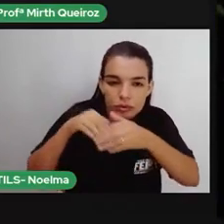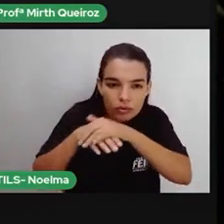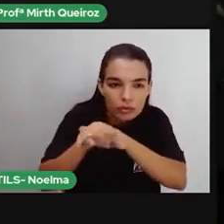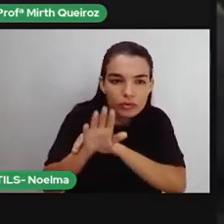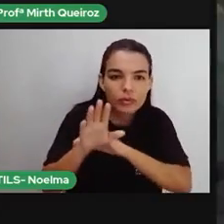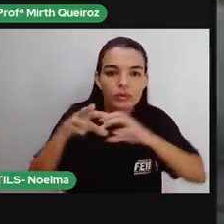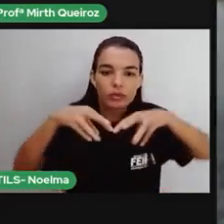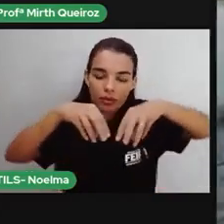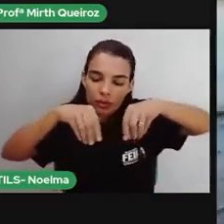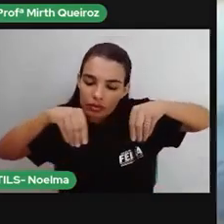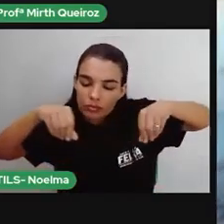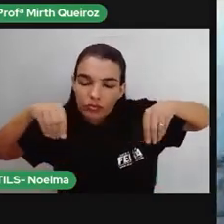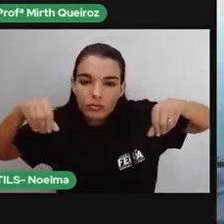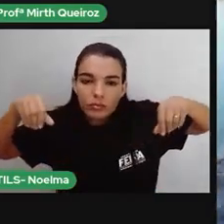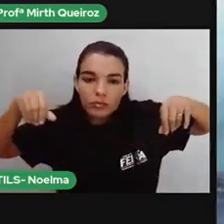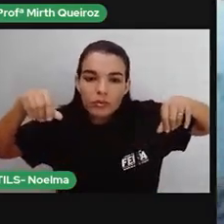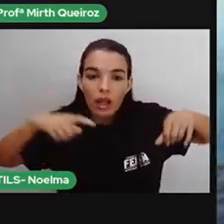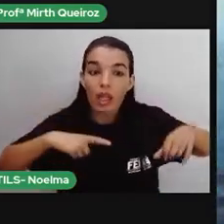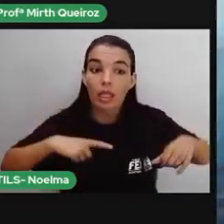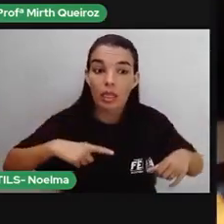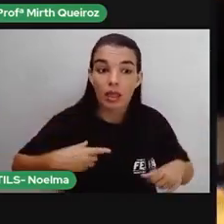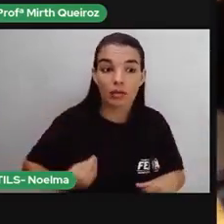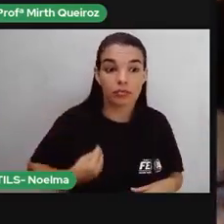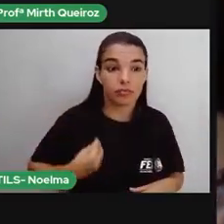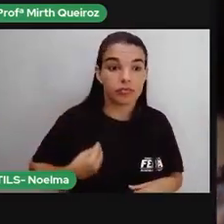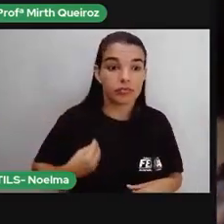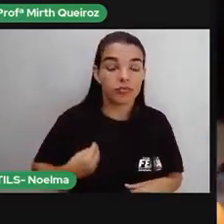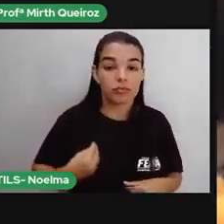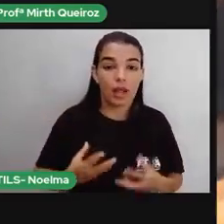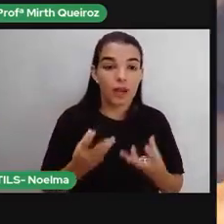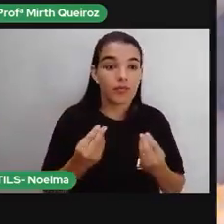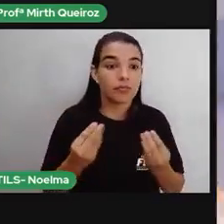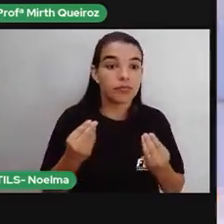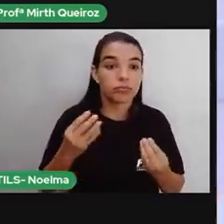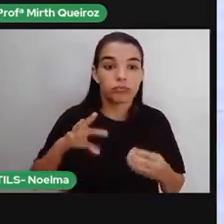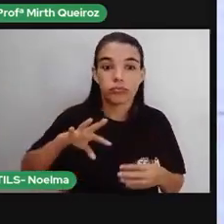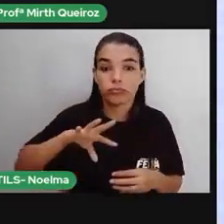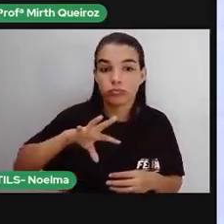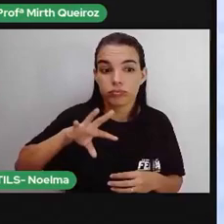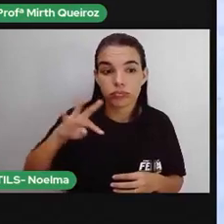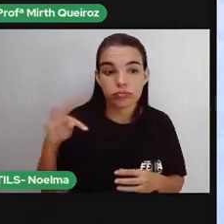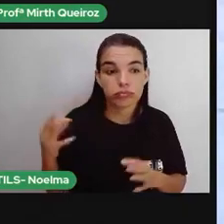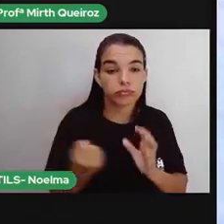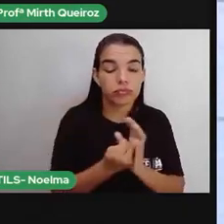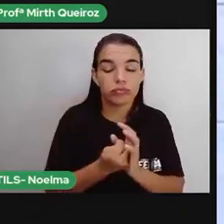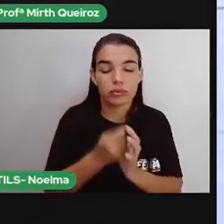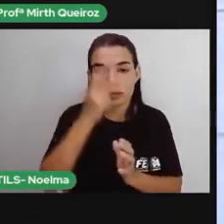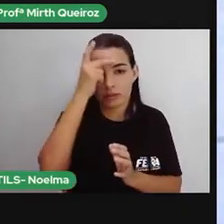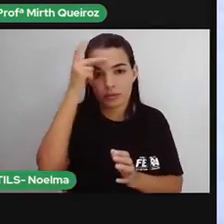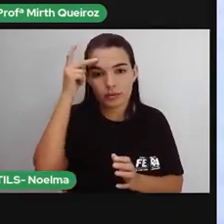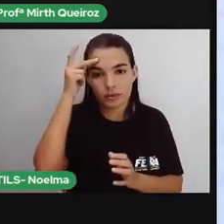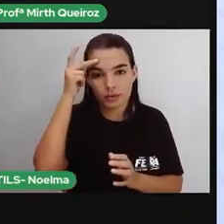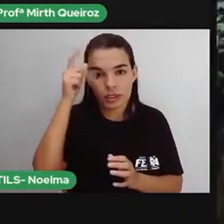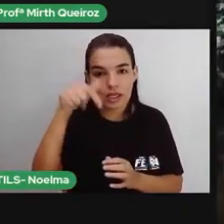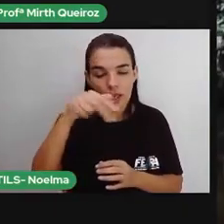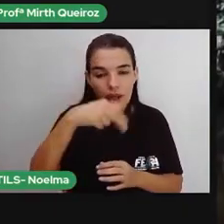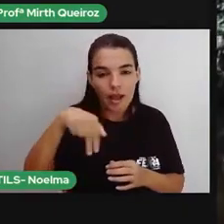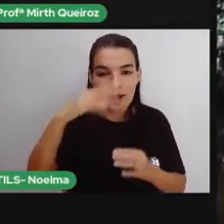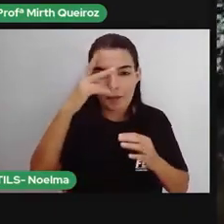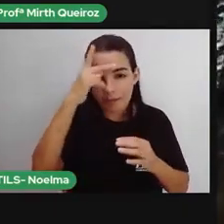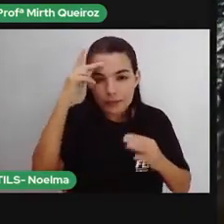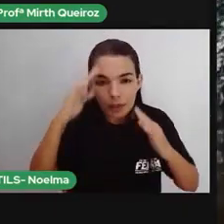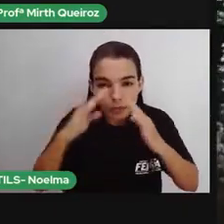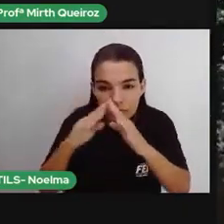meio de sobrevivência para milhares de pessoas. Aqui, todos dependem destas águas e deste